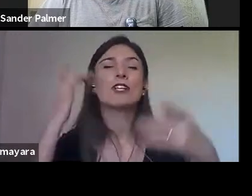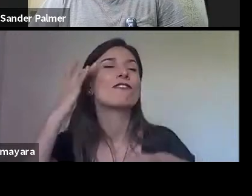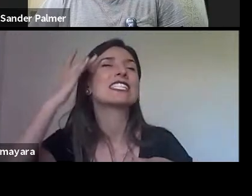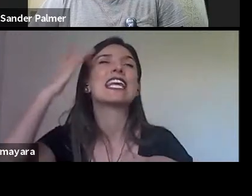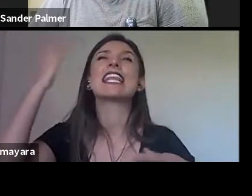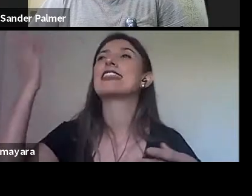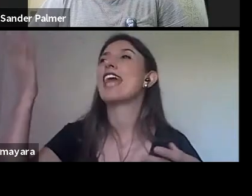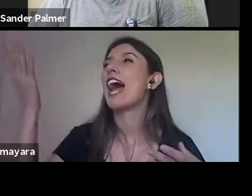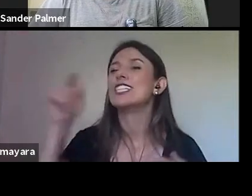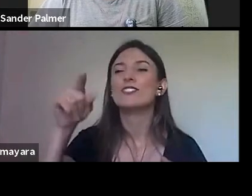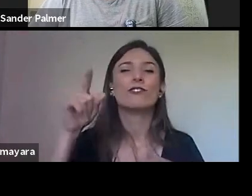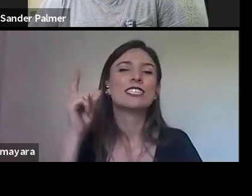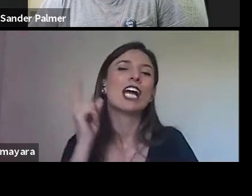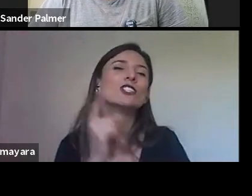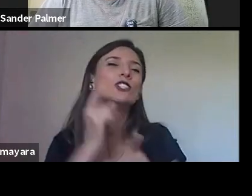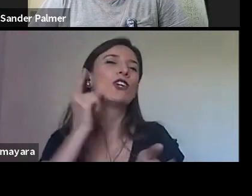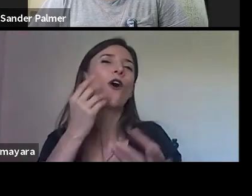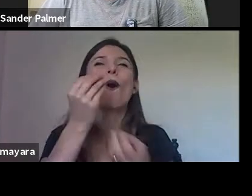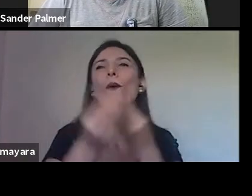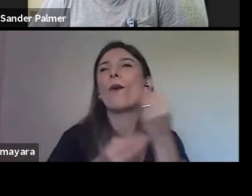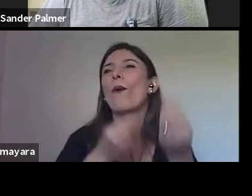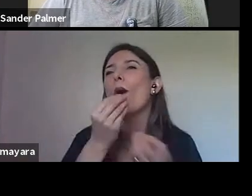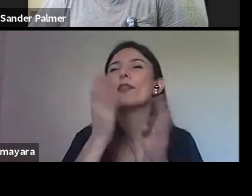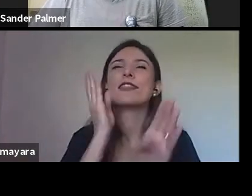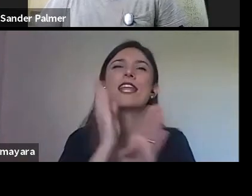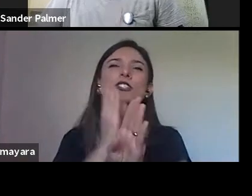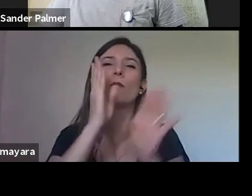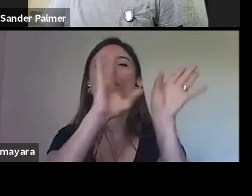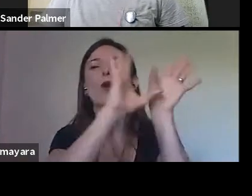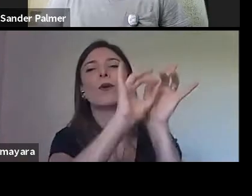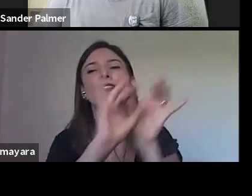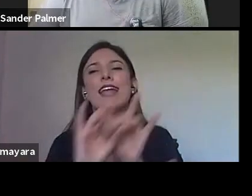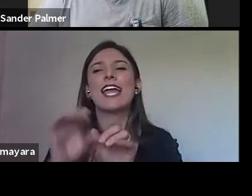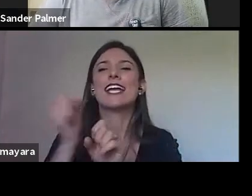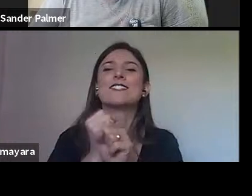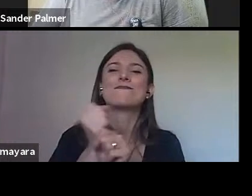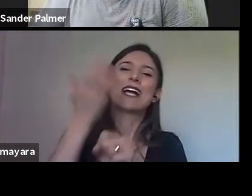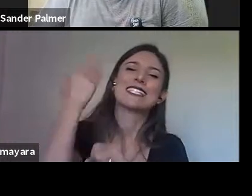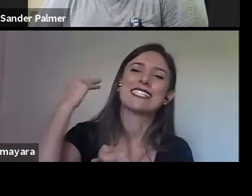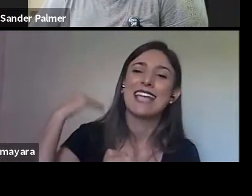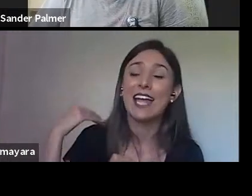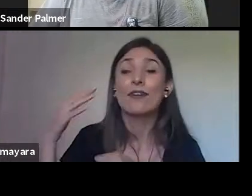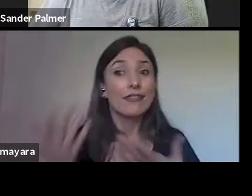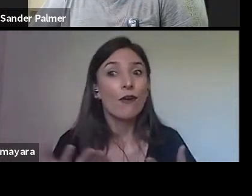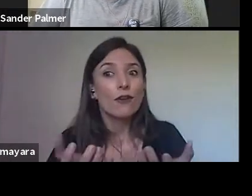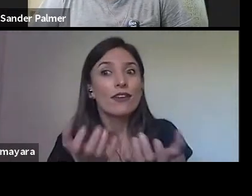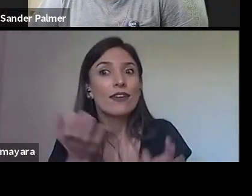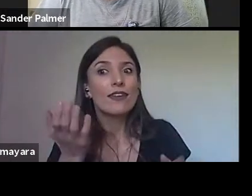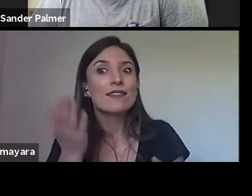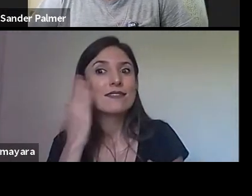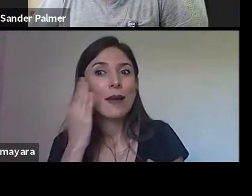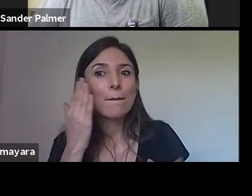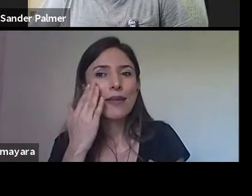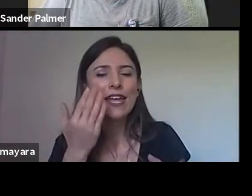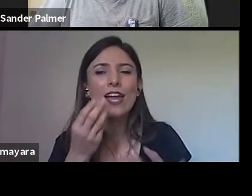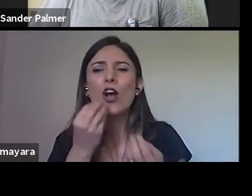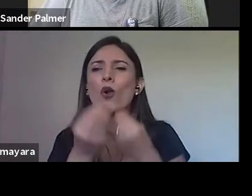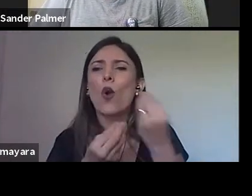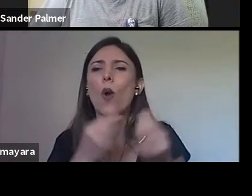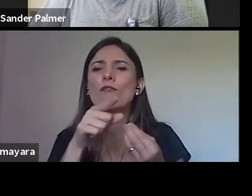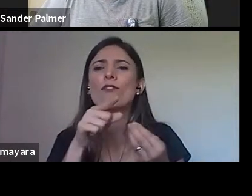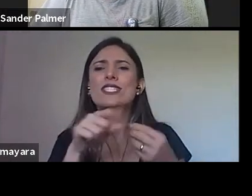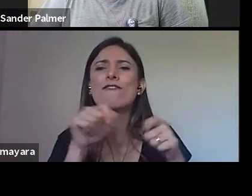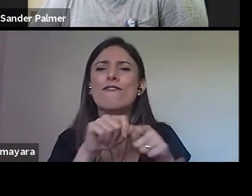encontrou, e como é que era o contexto na época, e aí eu queria que você falasse um pouco sobre o trabalho com as fontes, né, como